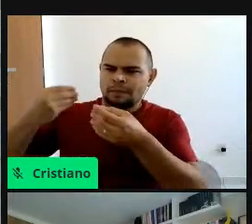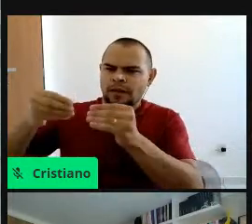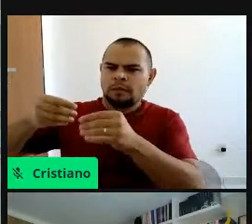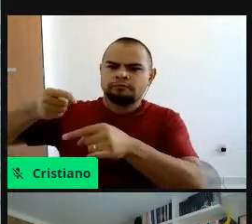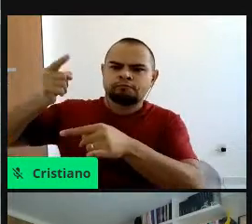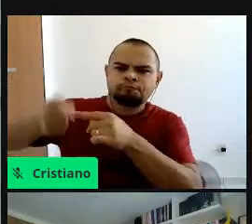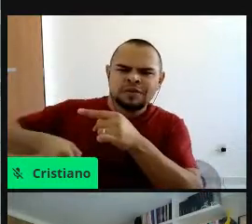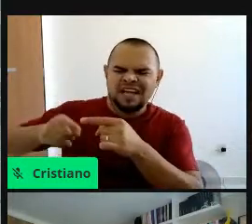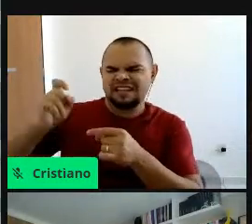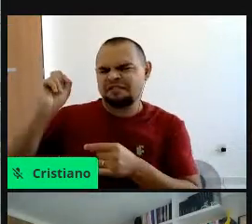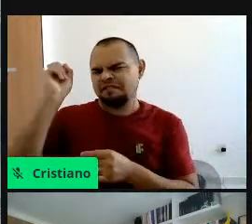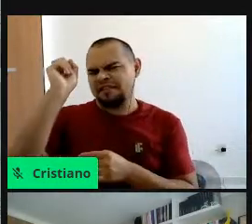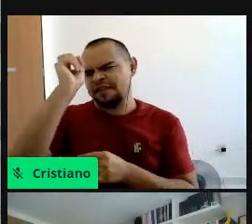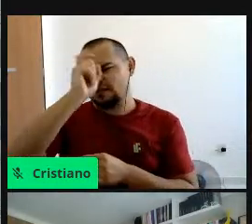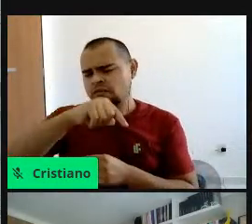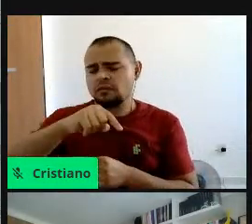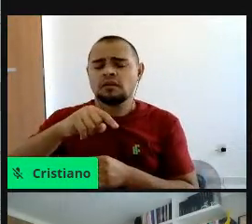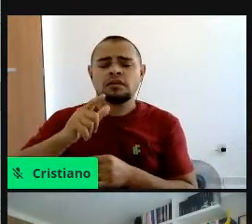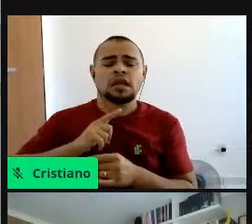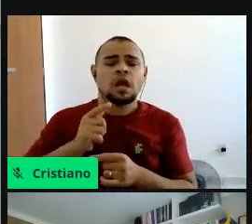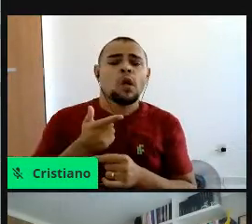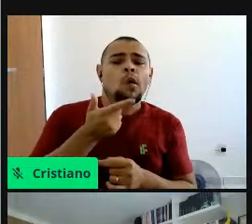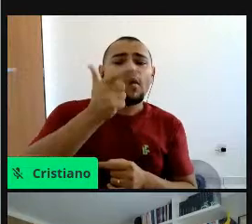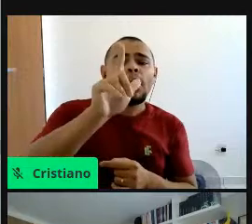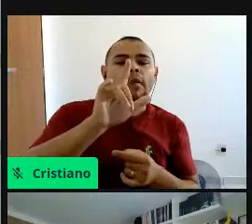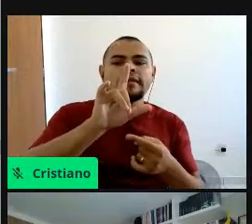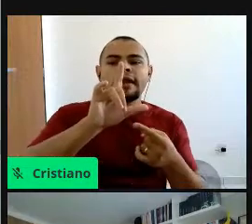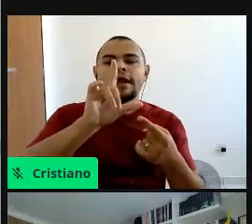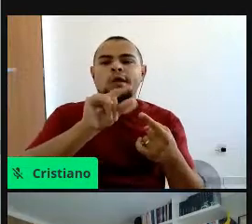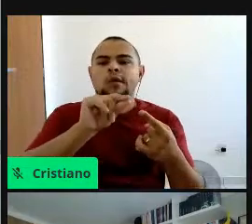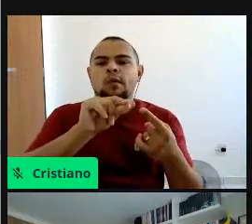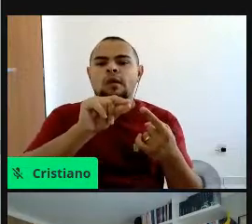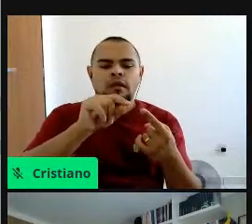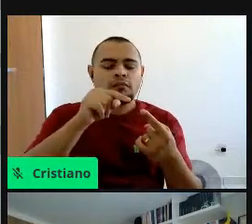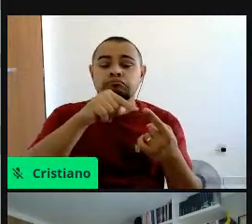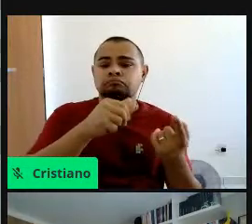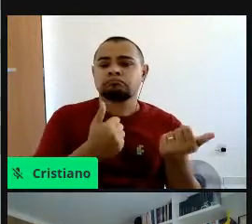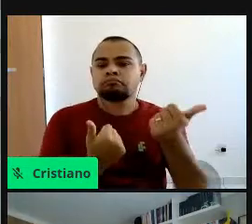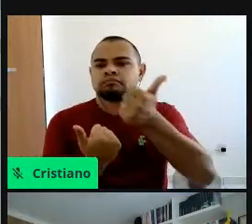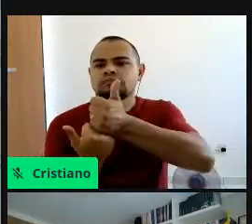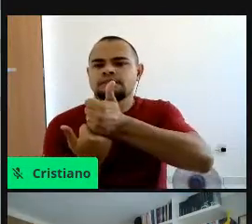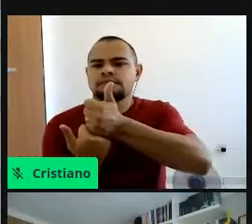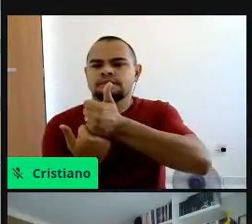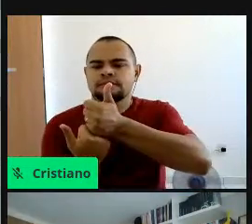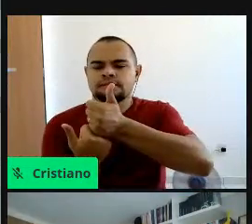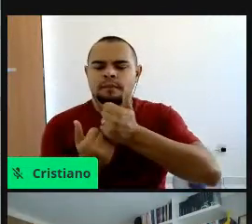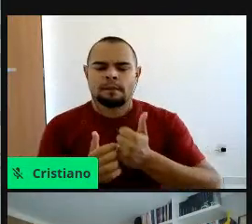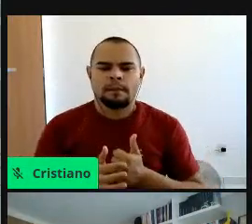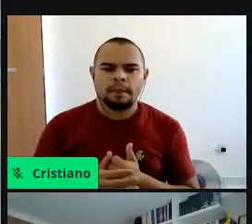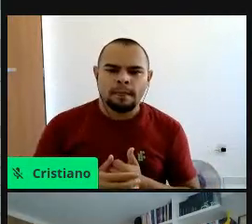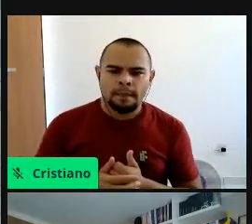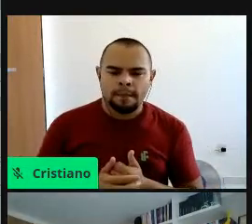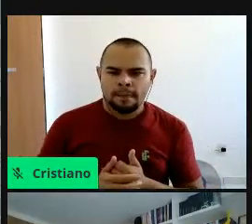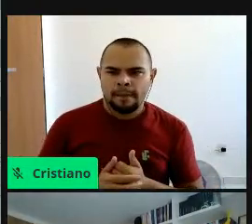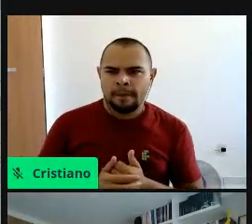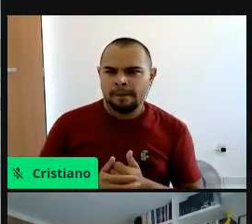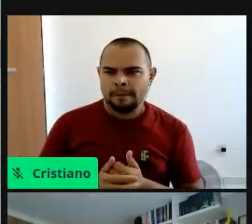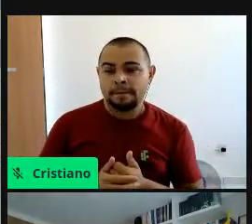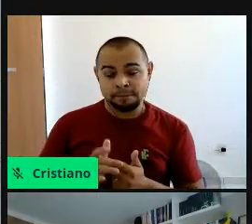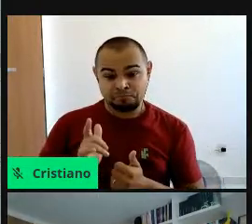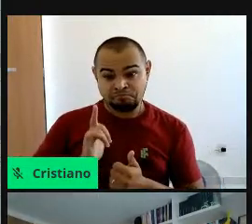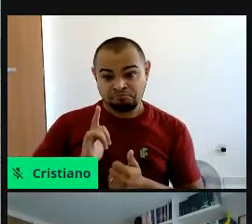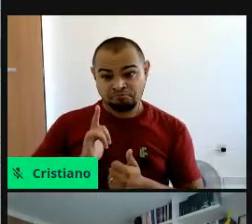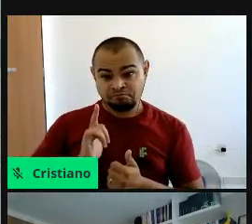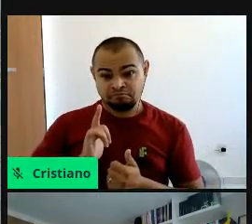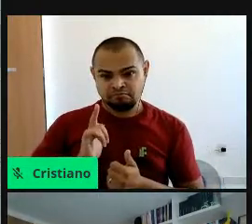material e trazer uma alternativa como substituição, né, todas as, as possibilidades estão realmente